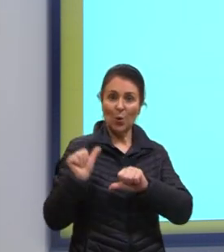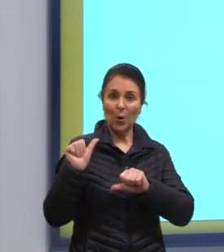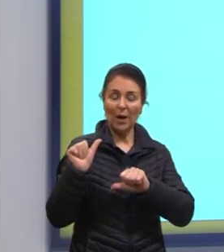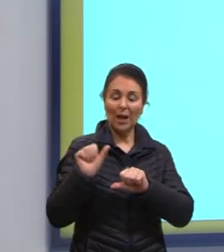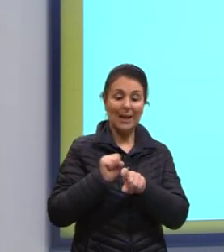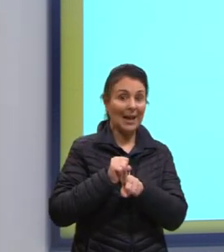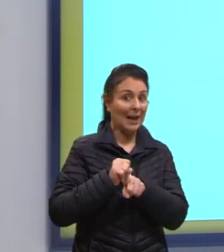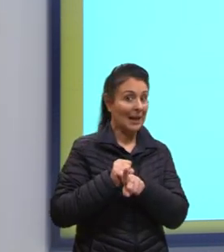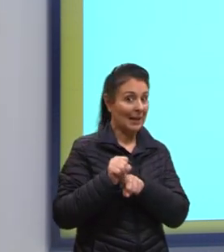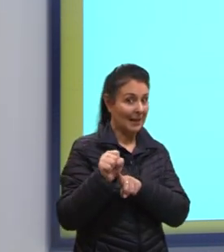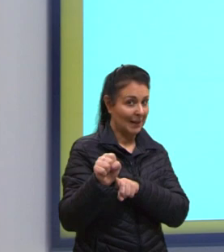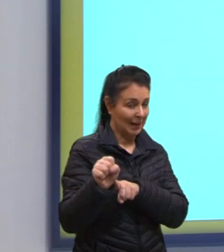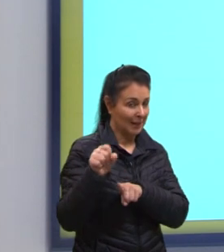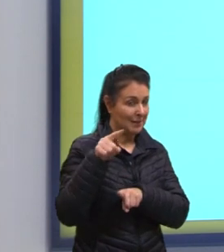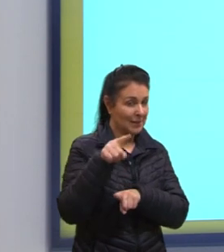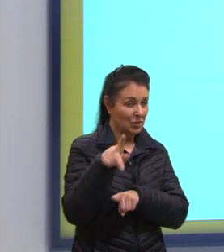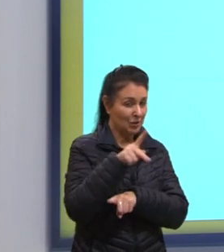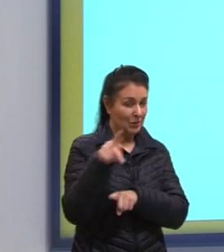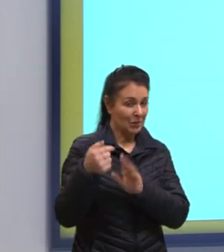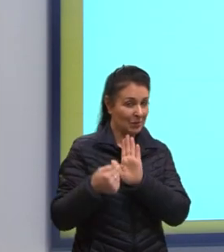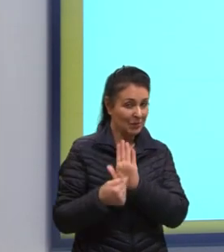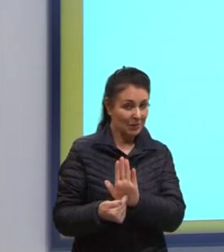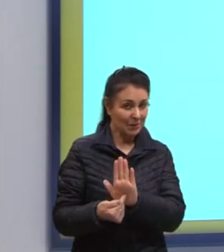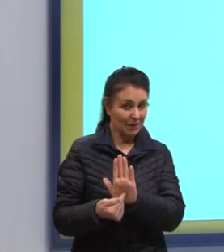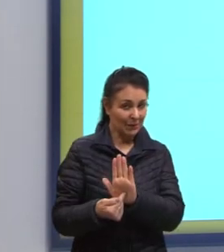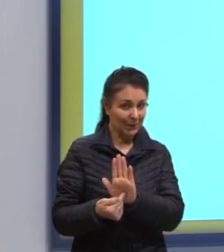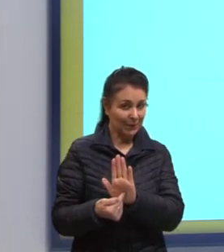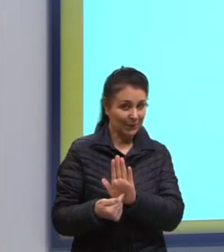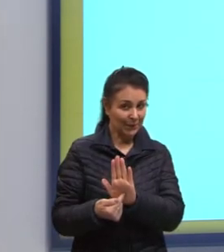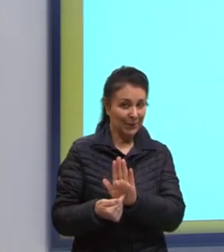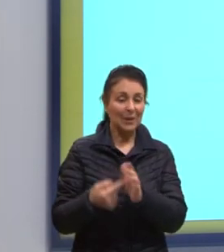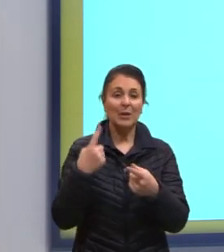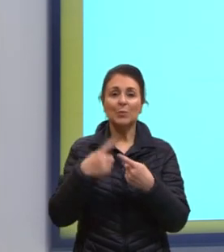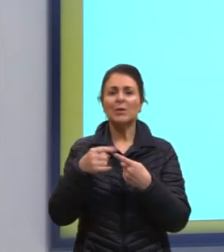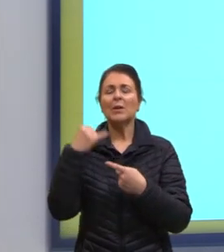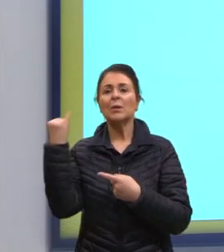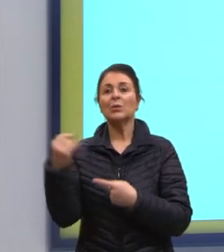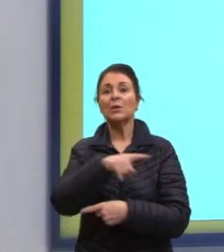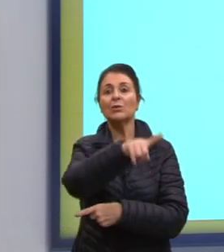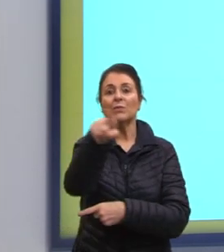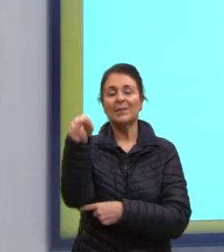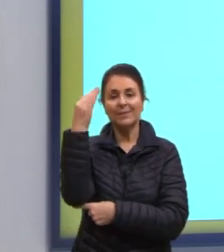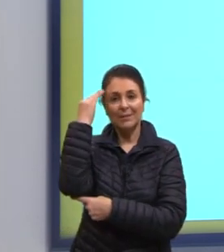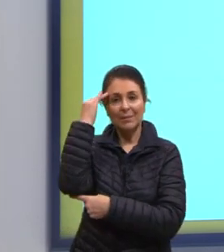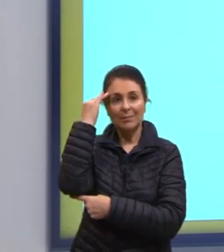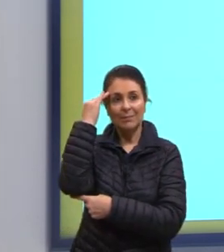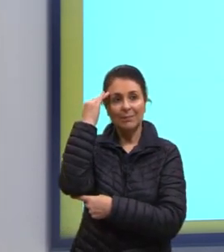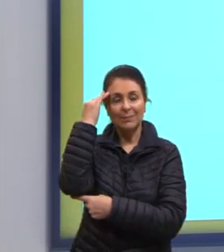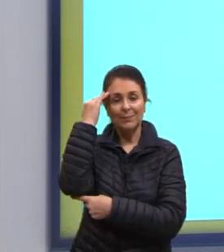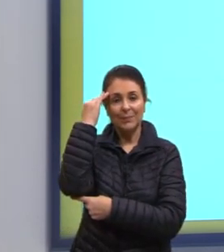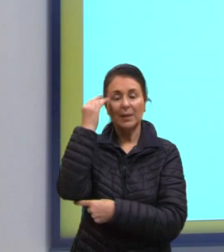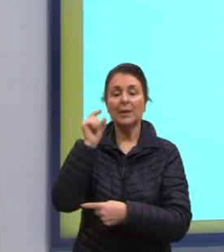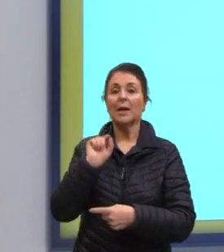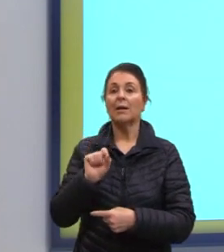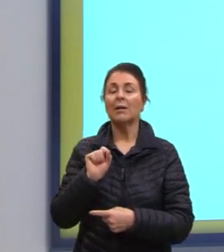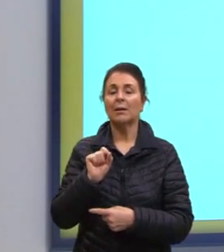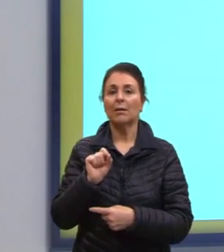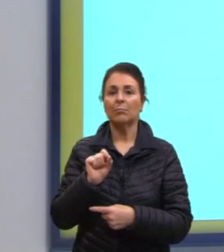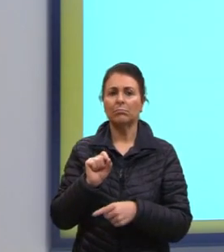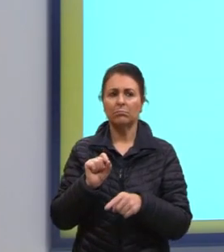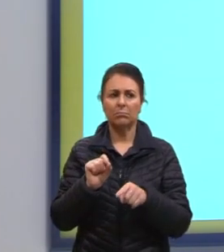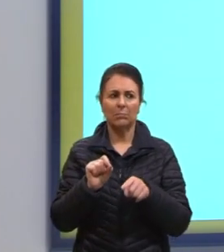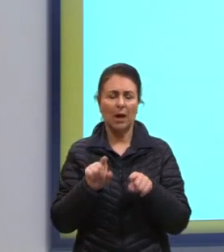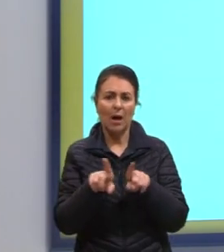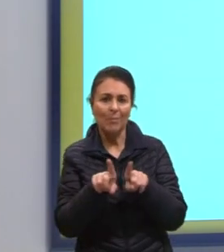sentido, tá? Então, o que é importante vocês saberem disso aqui, né? É que a mesma